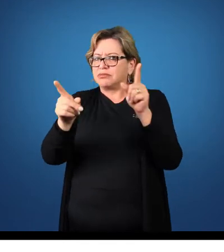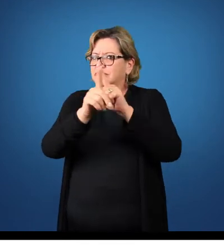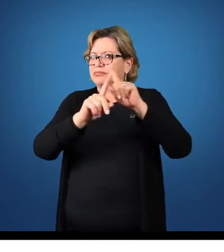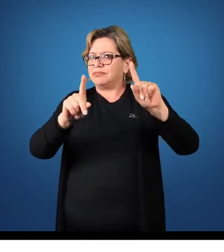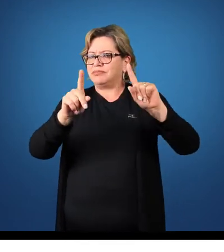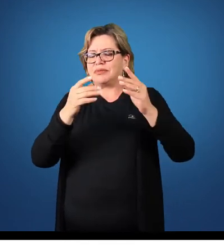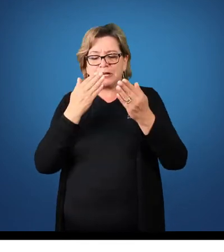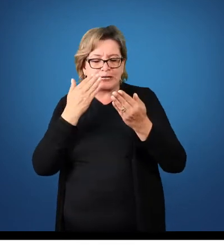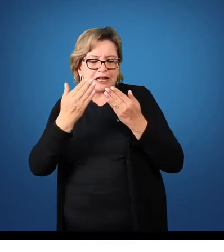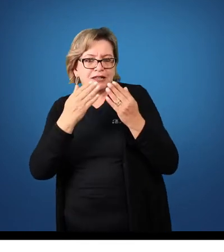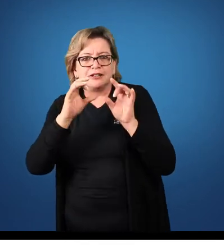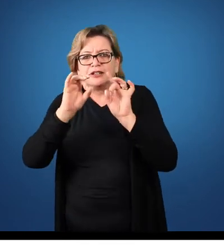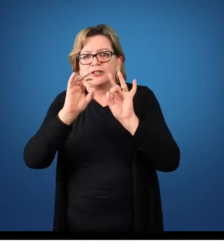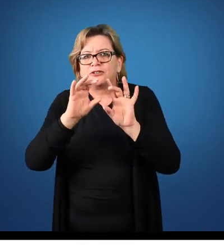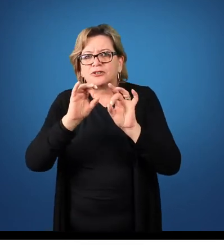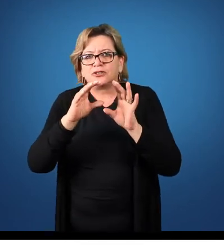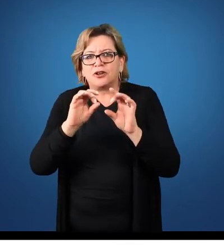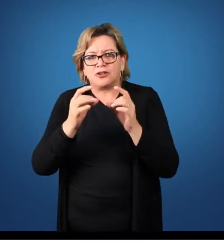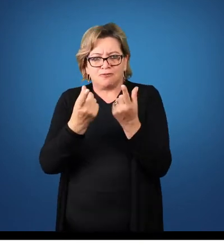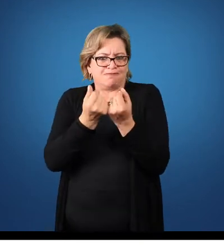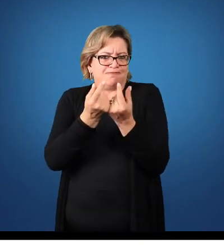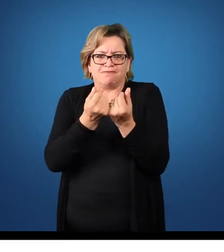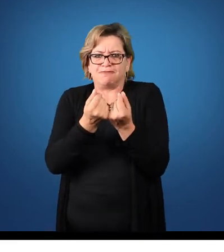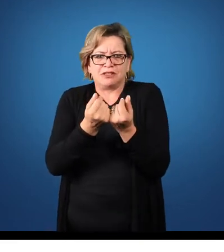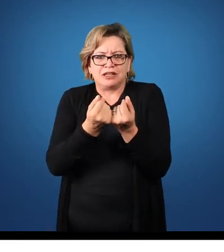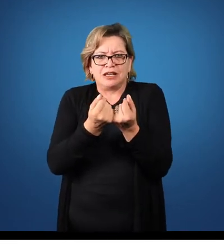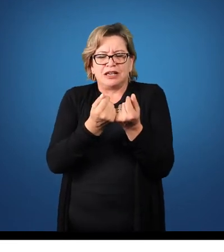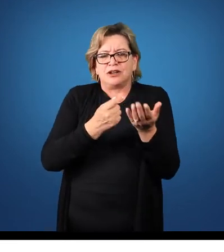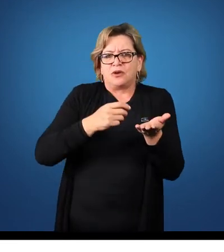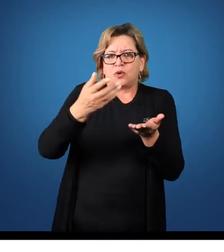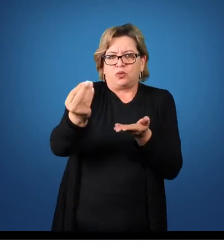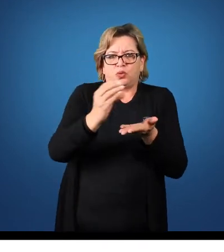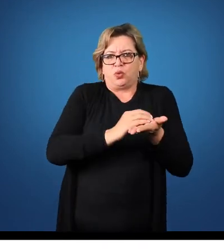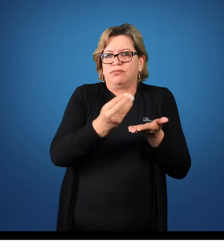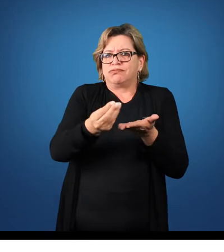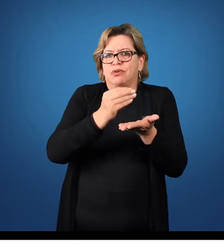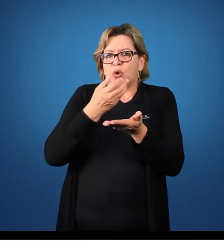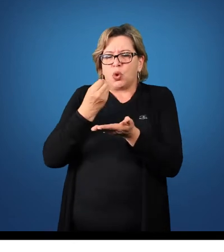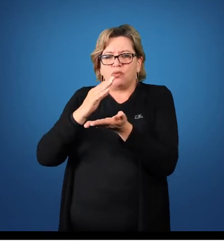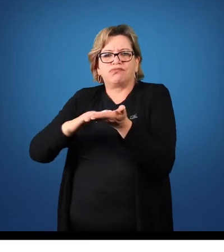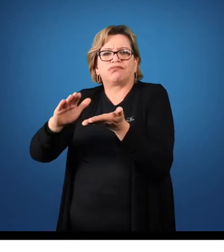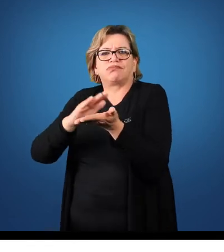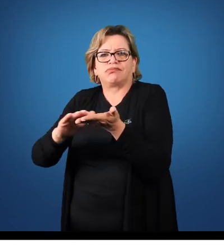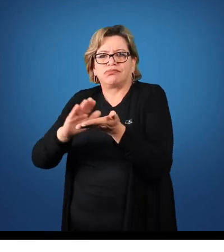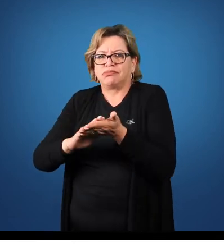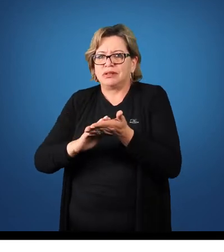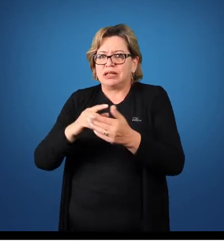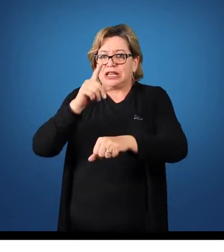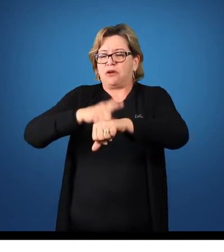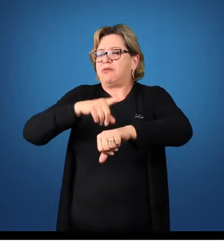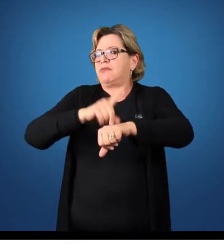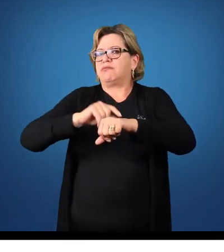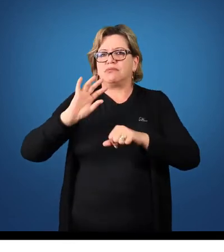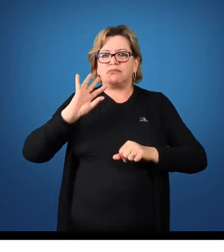única e exclusivamente a entrada de recurso e a saída de recurso no exato momento em que ela ocorreu. E